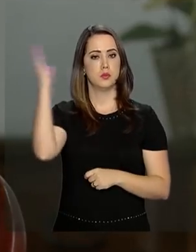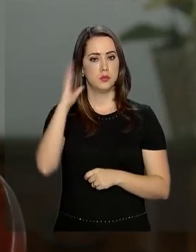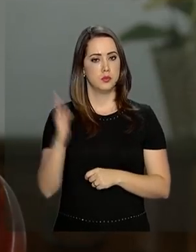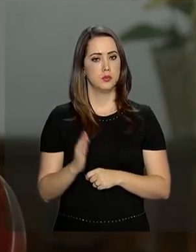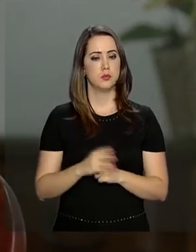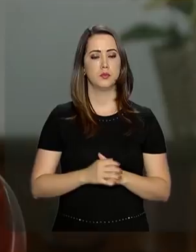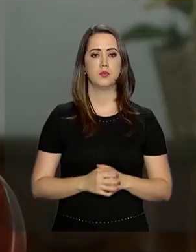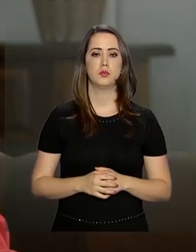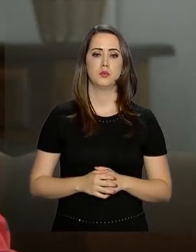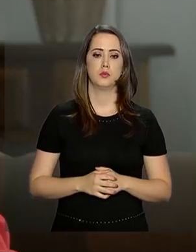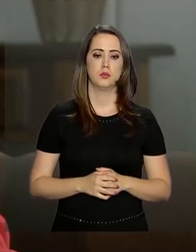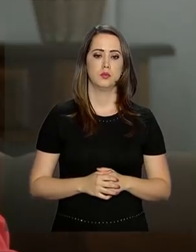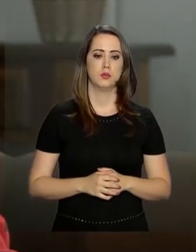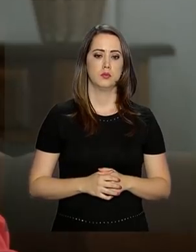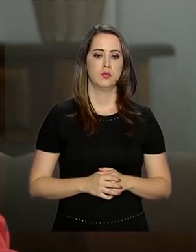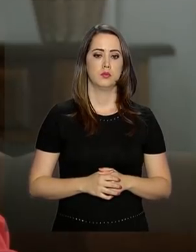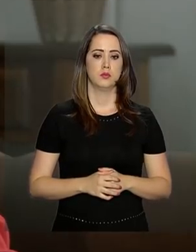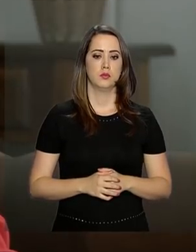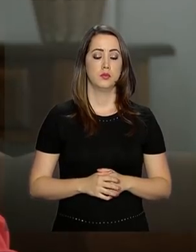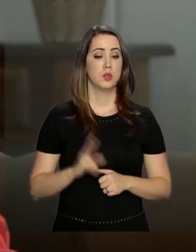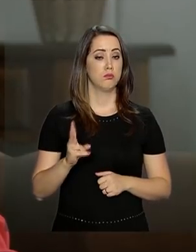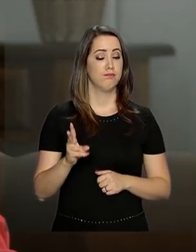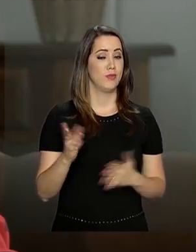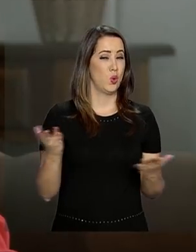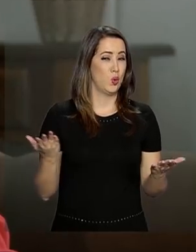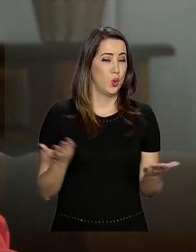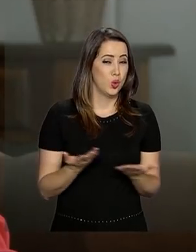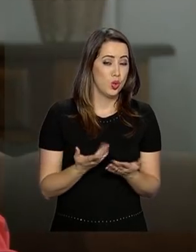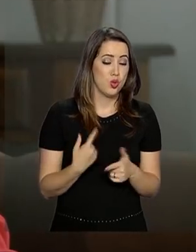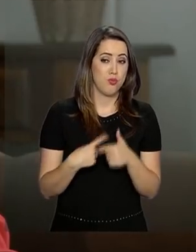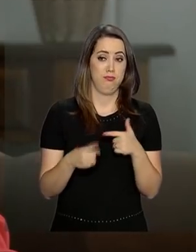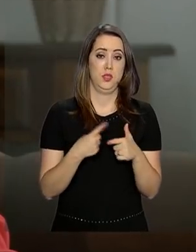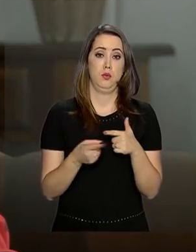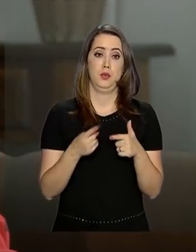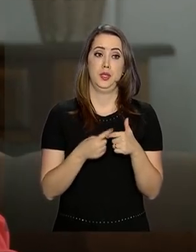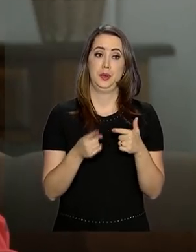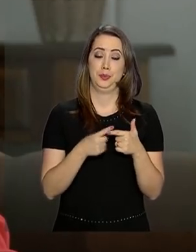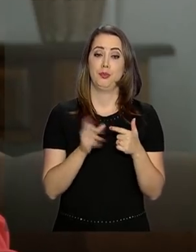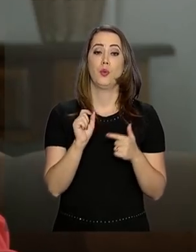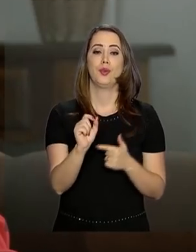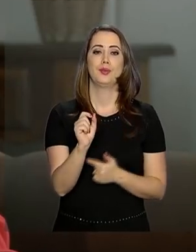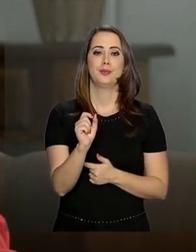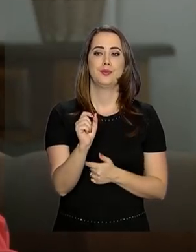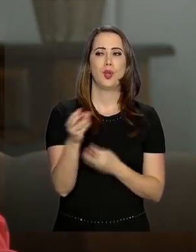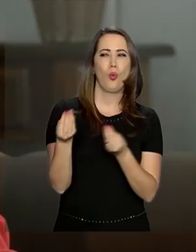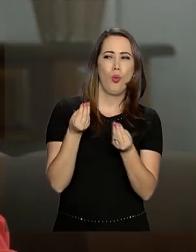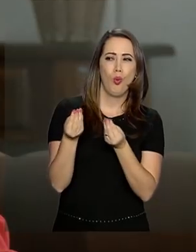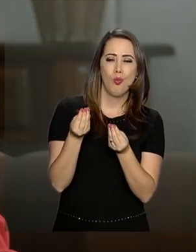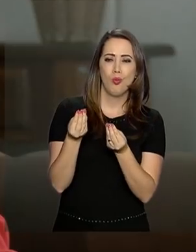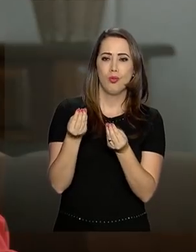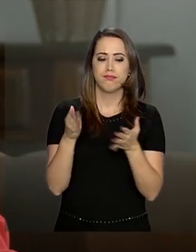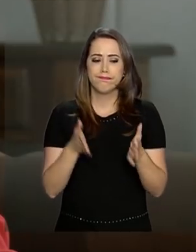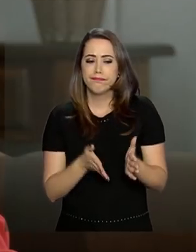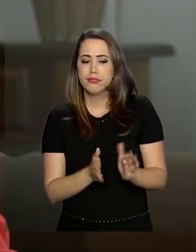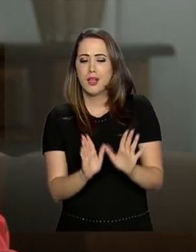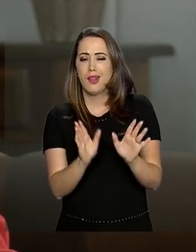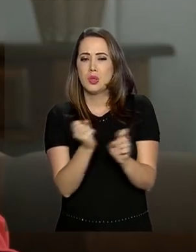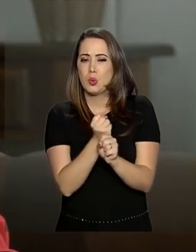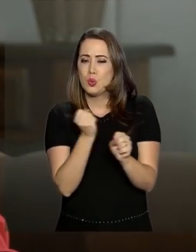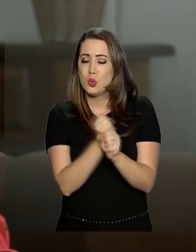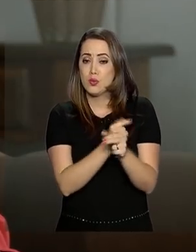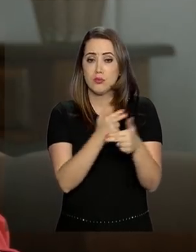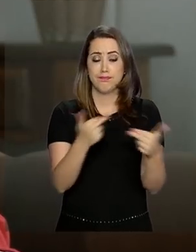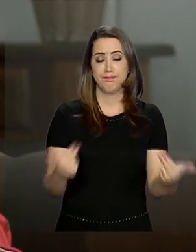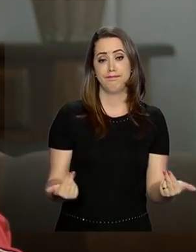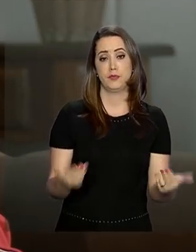mercado internacional. O grande gargalo hoje da produção brasileira é a parte de infraestrutura. Então, se